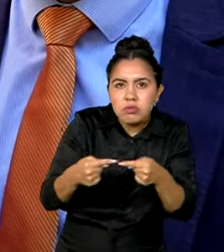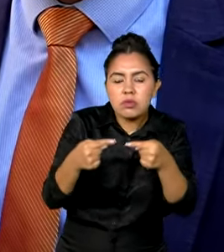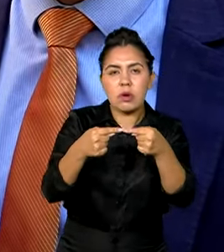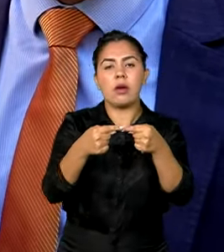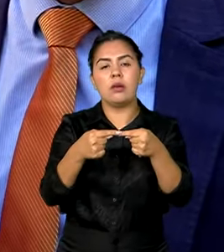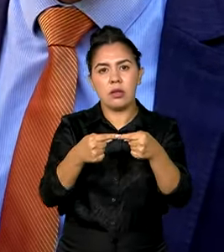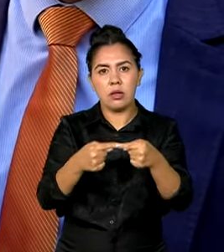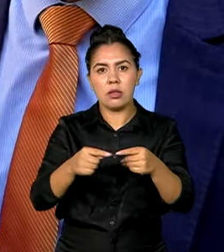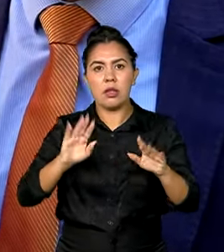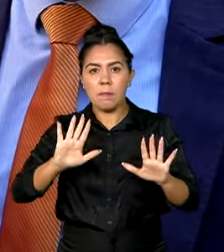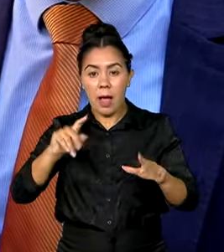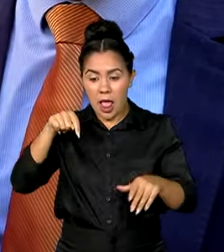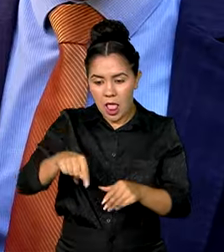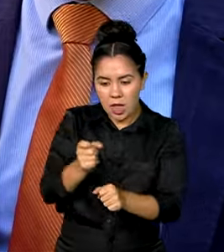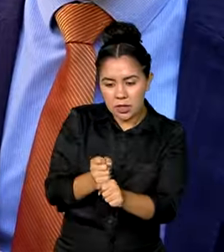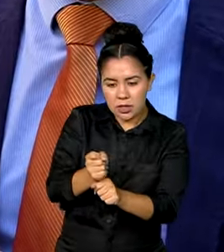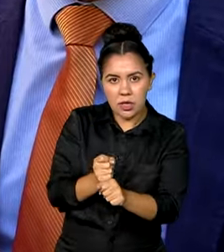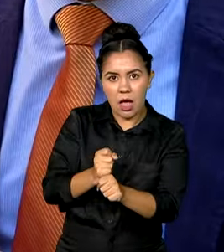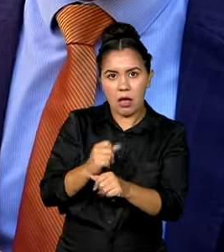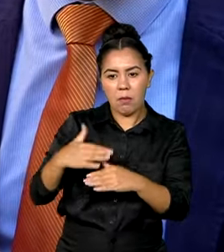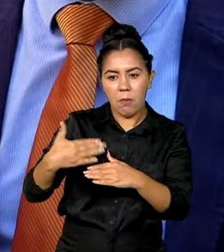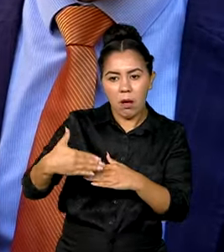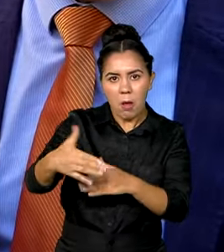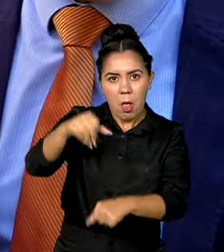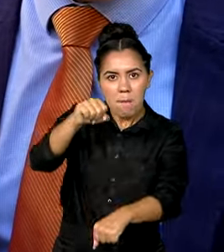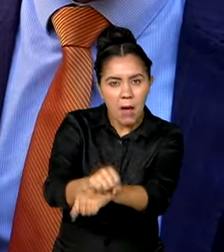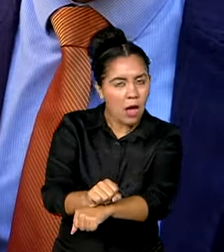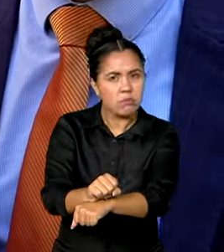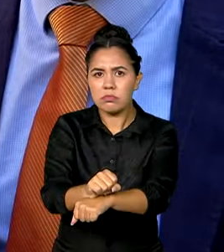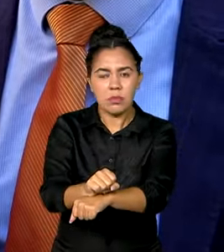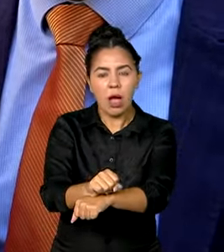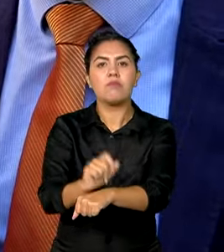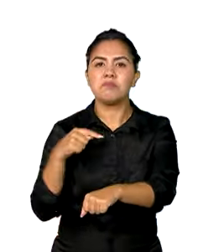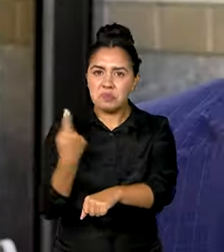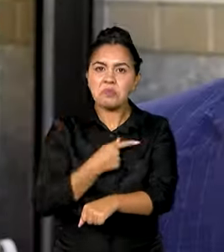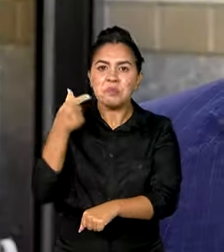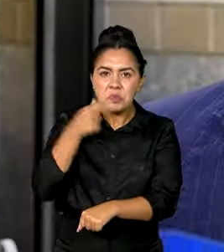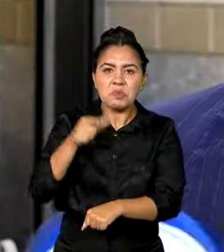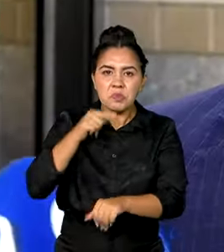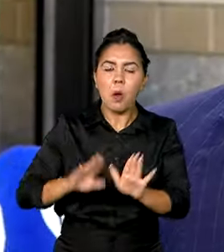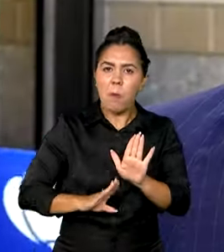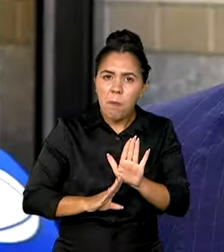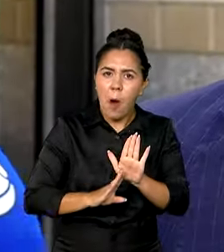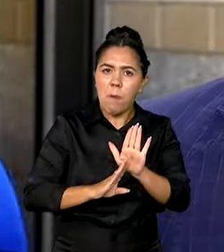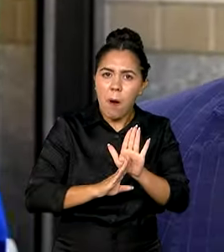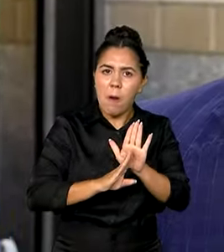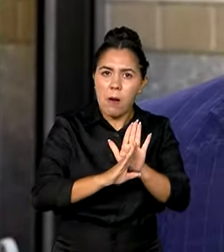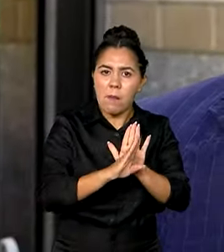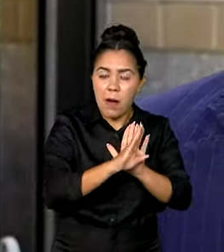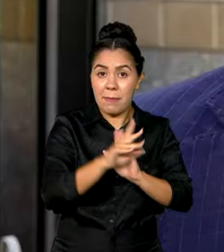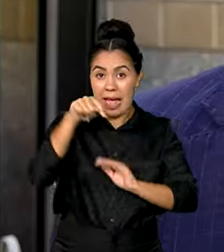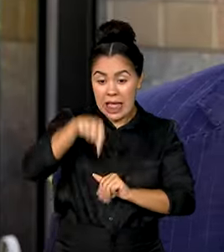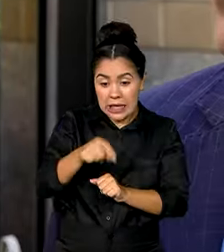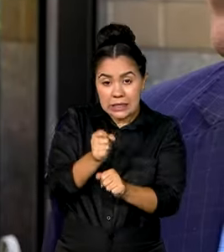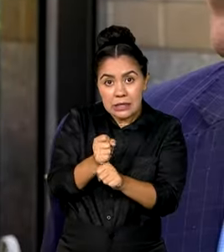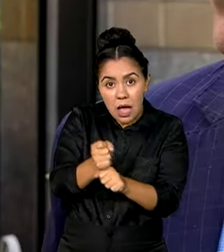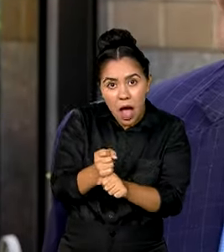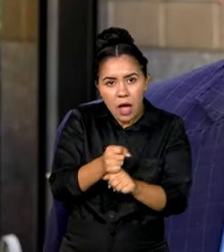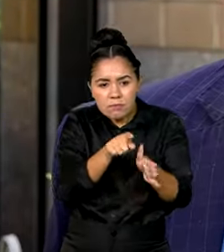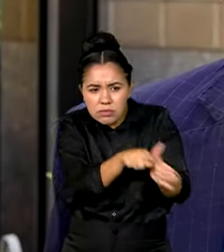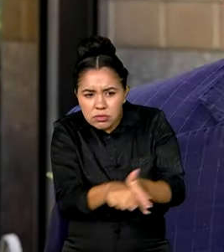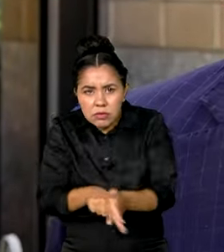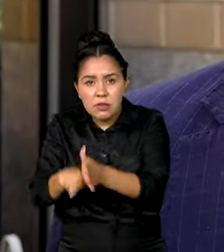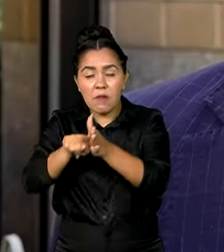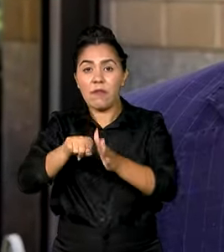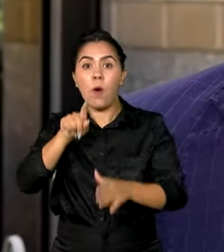dali a pouco, para. Nós temos toda a condição de continuar crescendo. O estímulo fiscal este ano foi muito menor do que